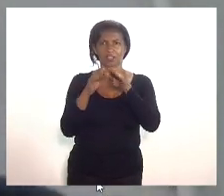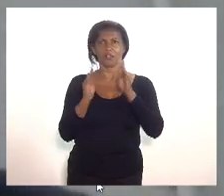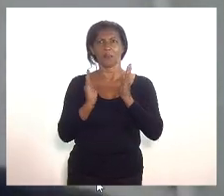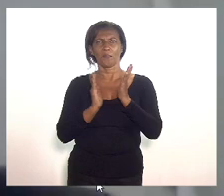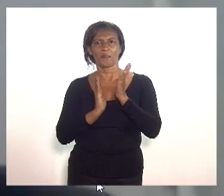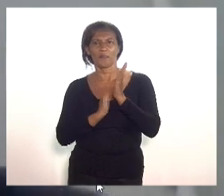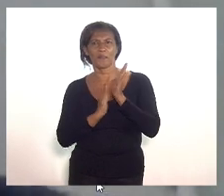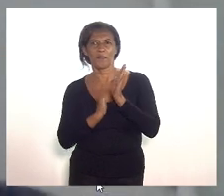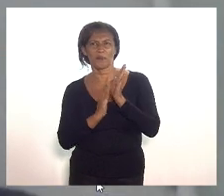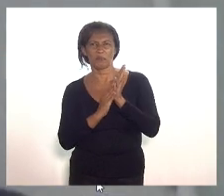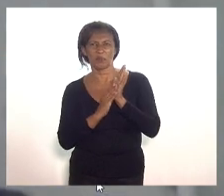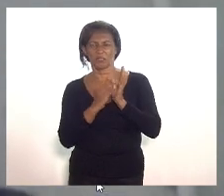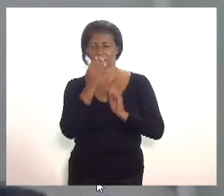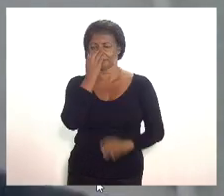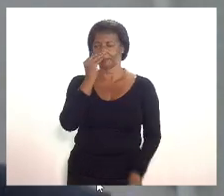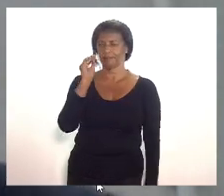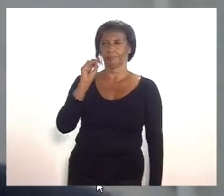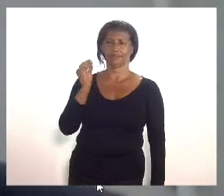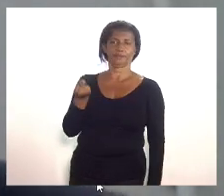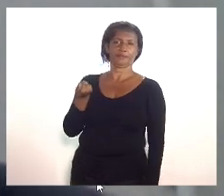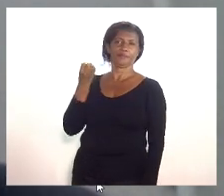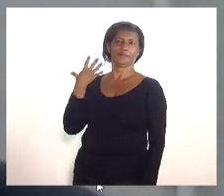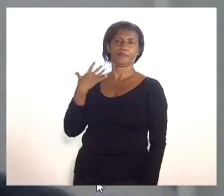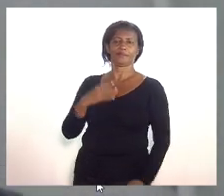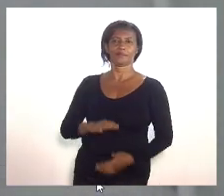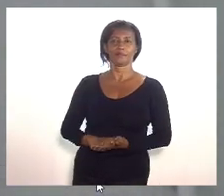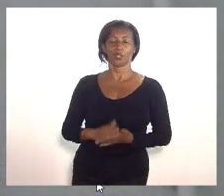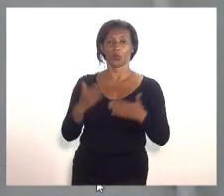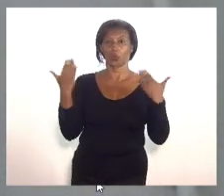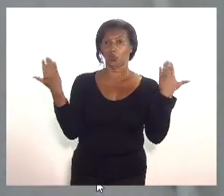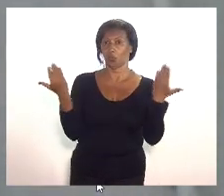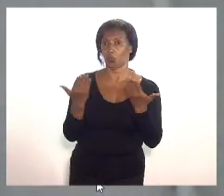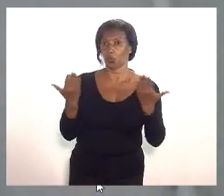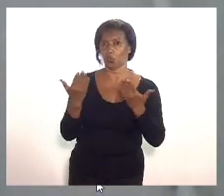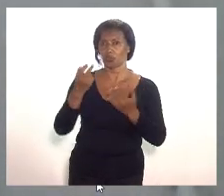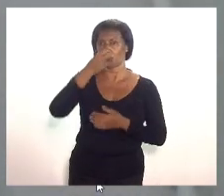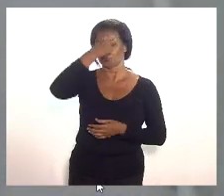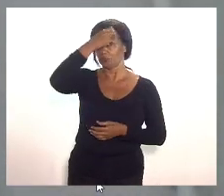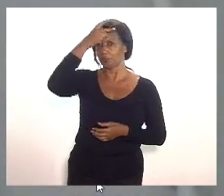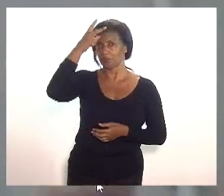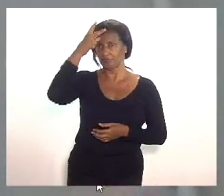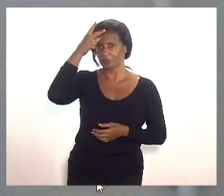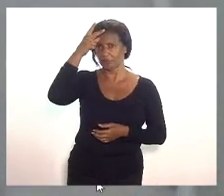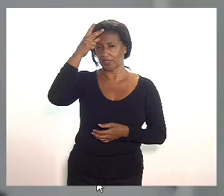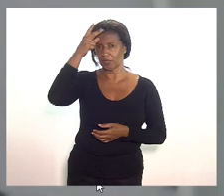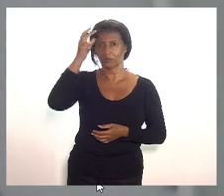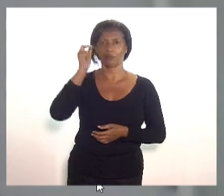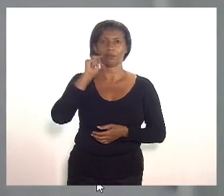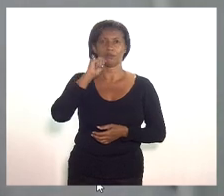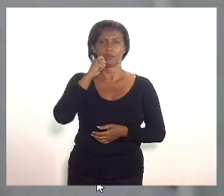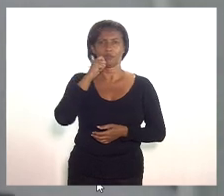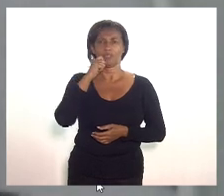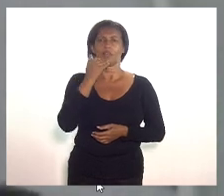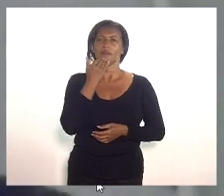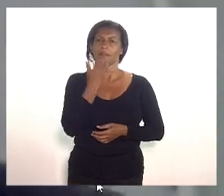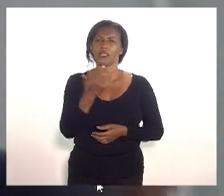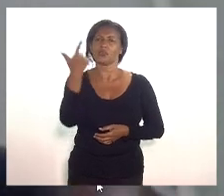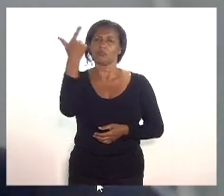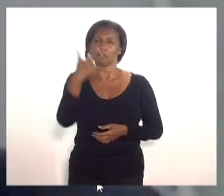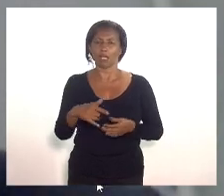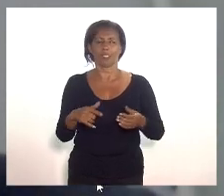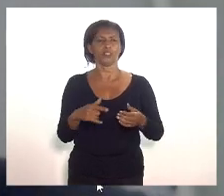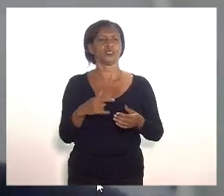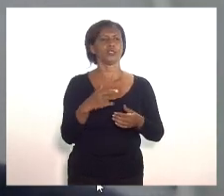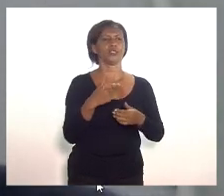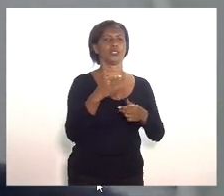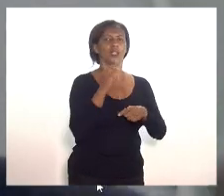atrás foi descartado hoje o prefeito Eduardo Paes cria mais flexibilizações e o